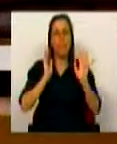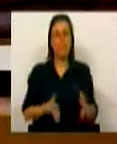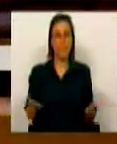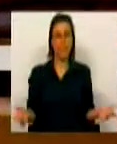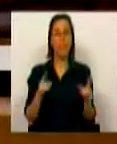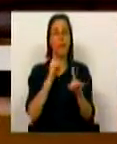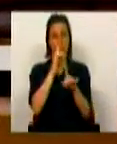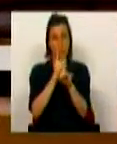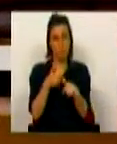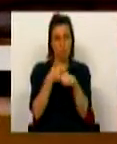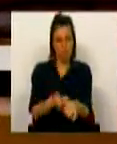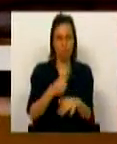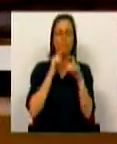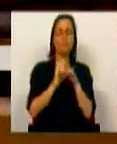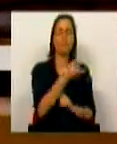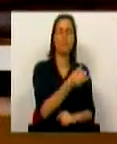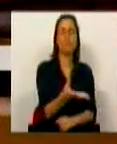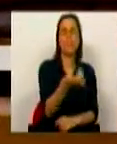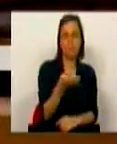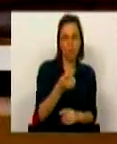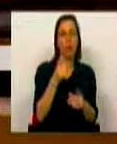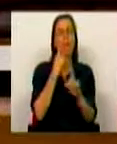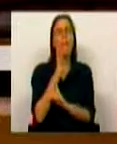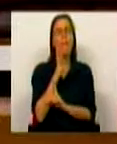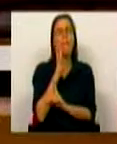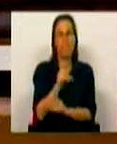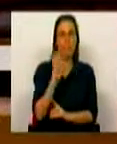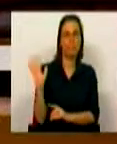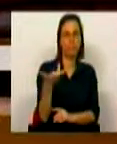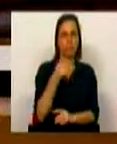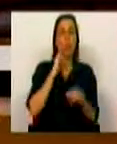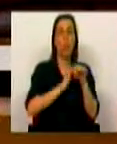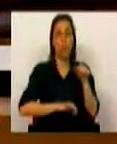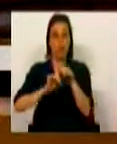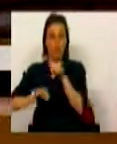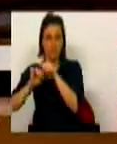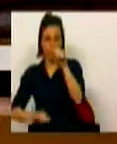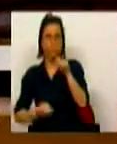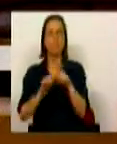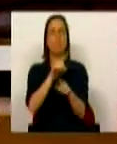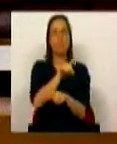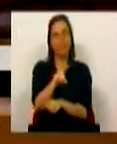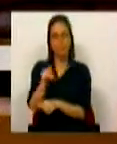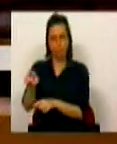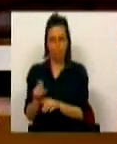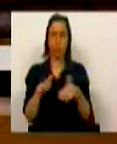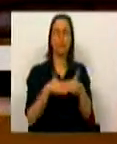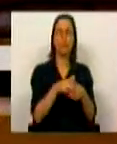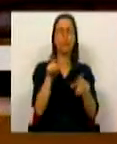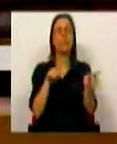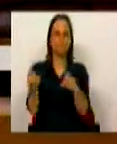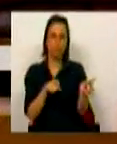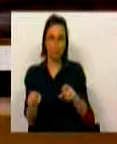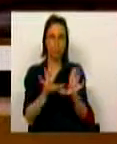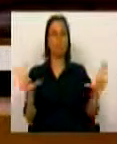E é nesta linha que definimos em 2019 um contingente de mil trabalhadores qualificados a recrutar num procedimento de recrutamento